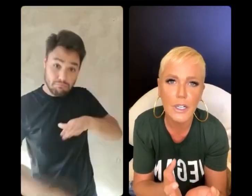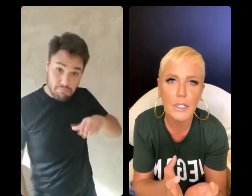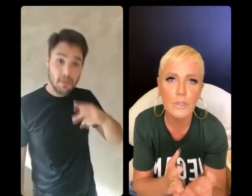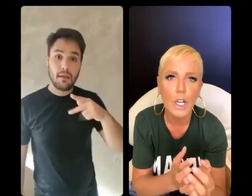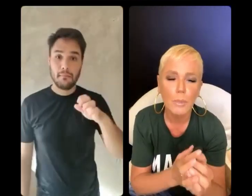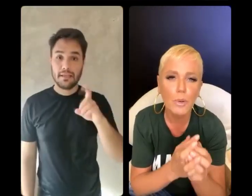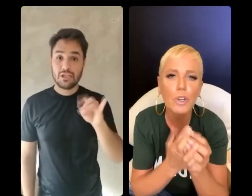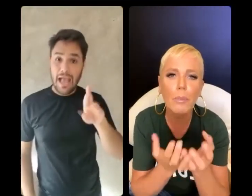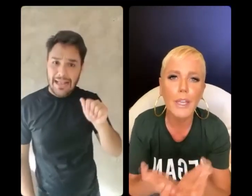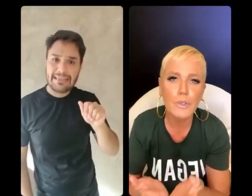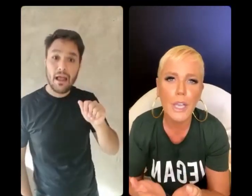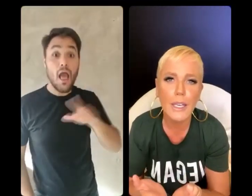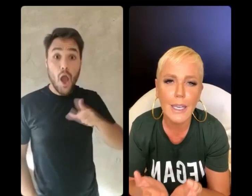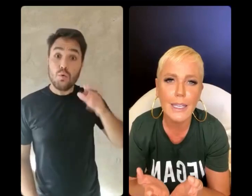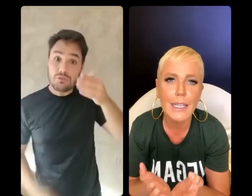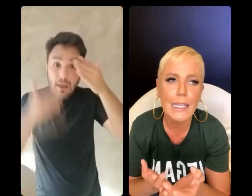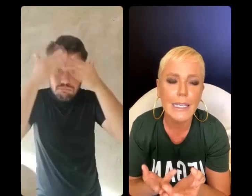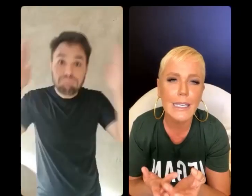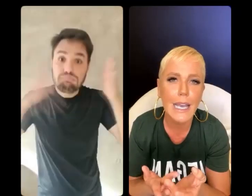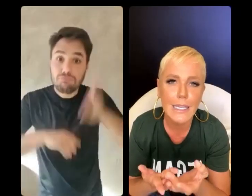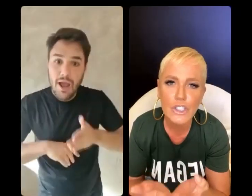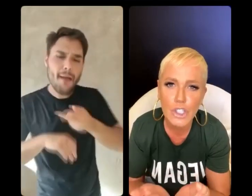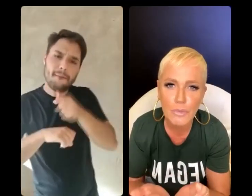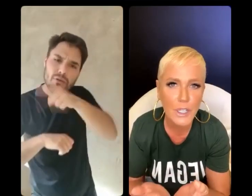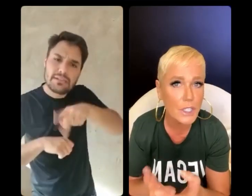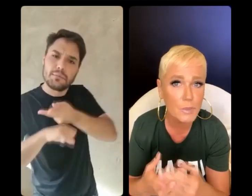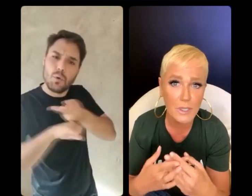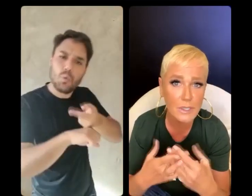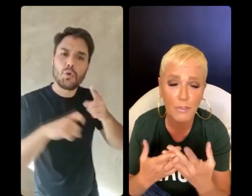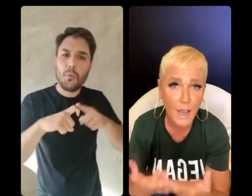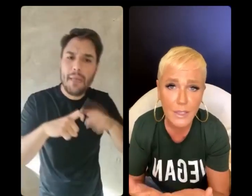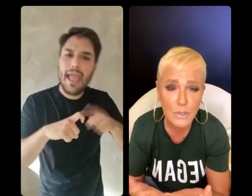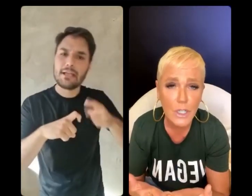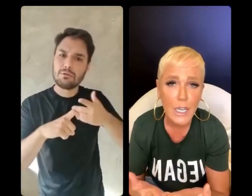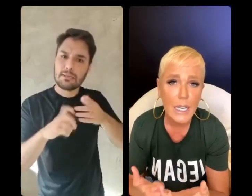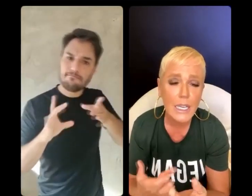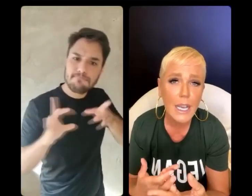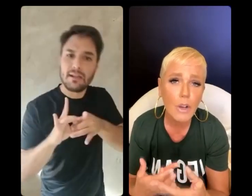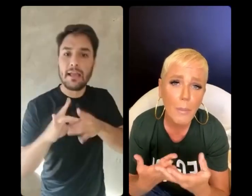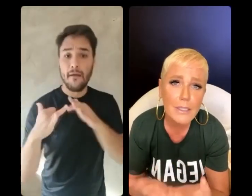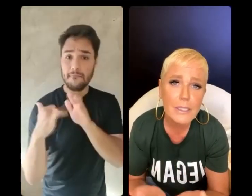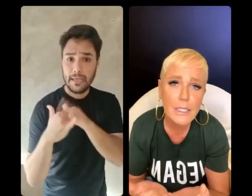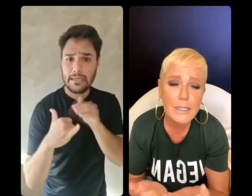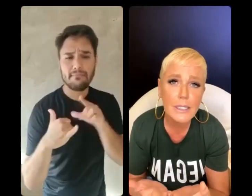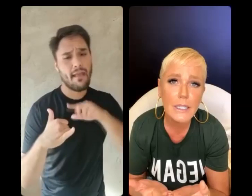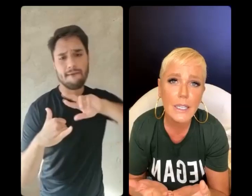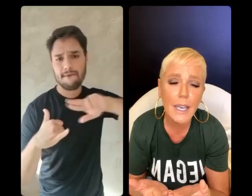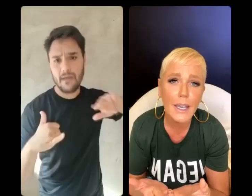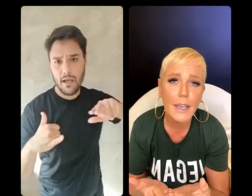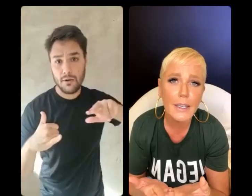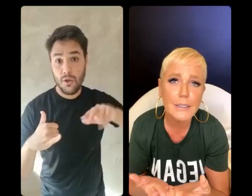seja vegano, procure um médico que acredite no veganismo, que existem vários, e aí começa a se